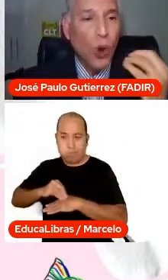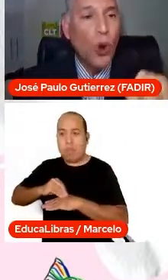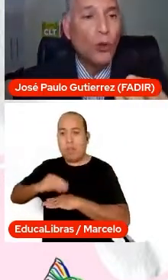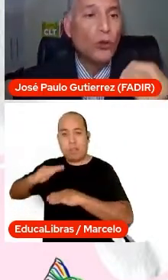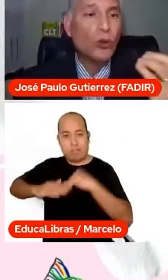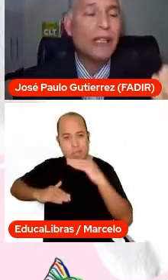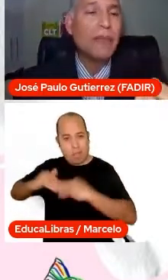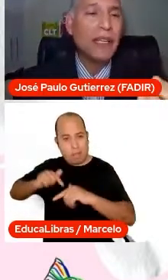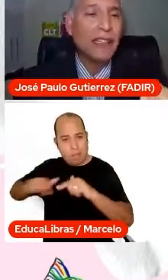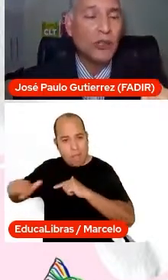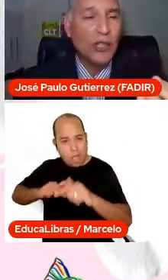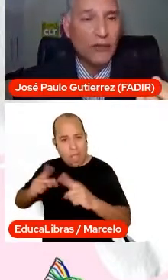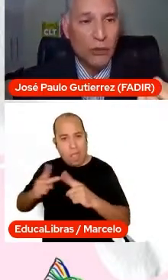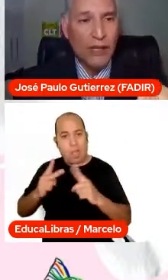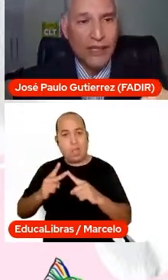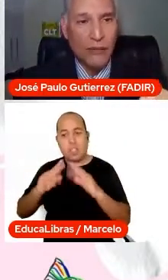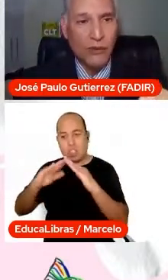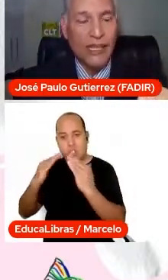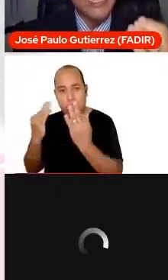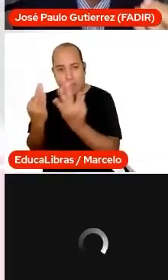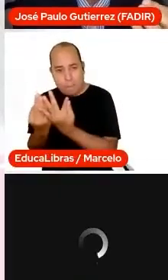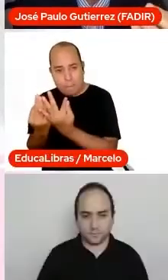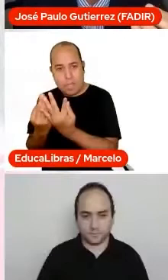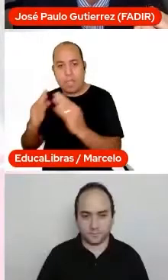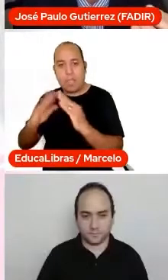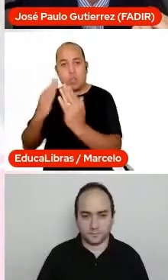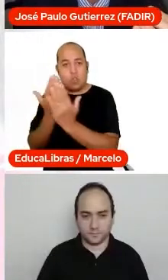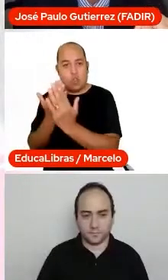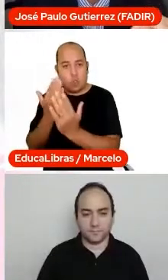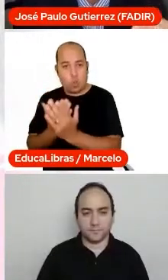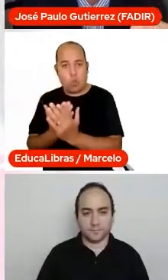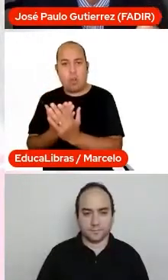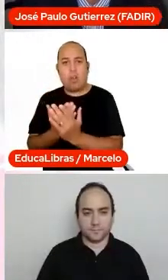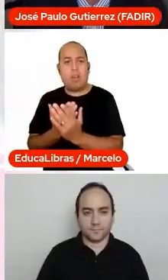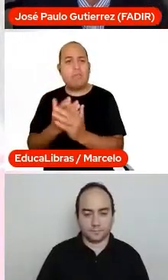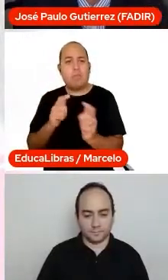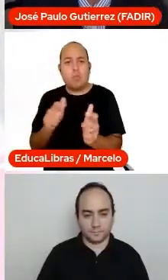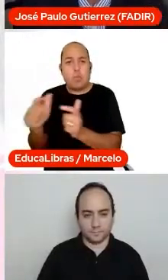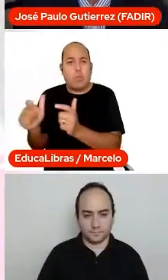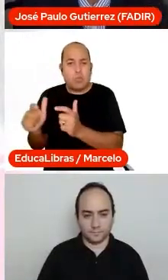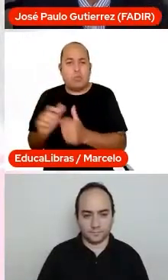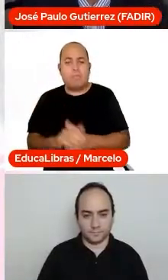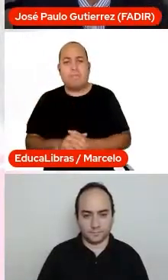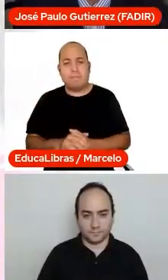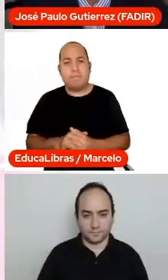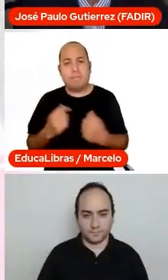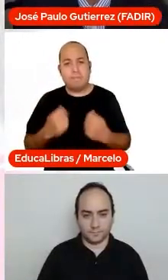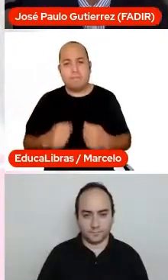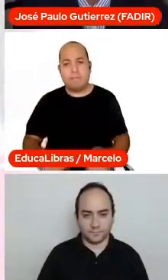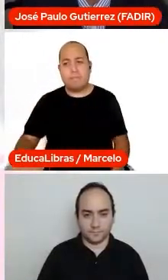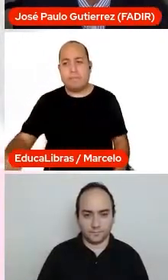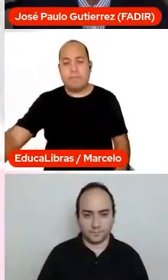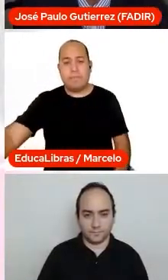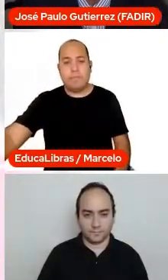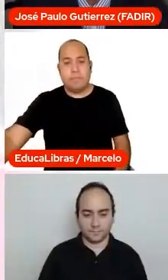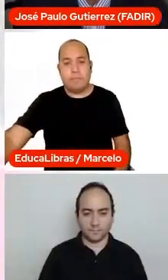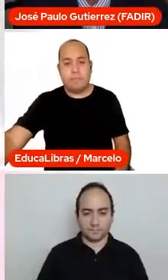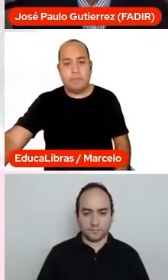em todos os ambientes que nós frequentamos. Essa é realmente a parte importante. Pode passar, por favor.